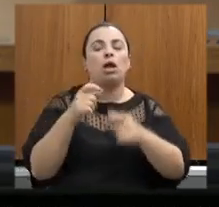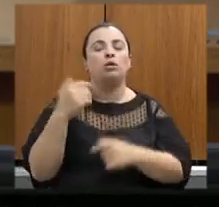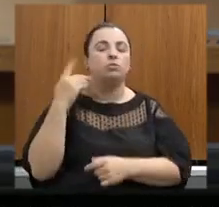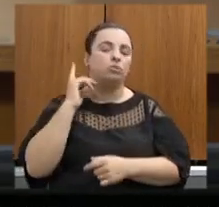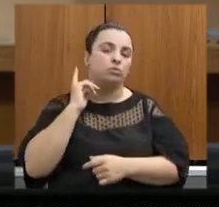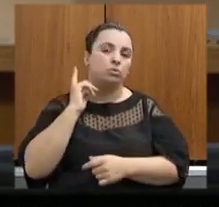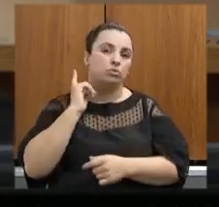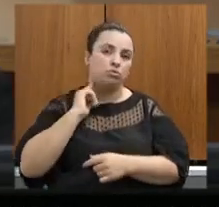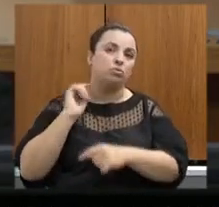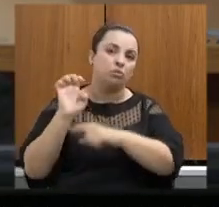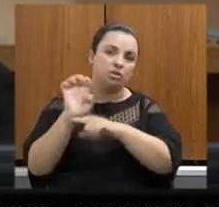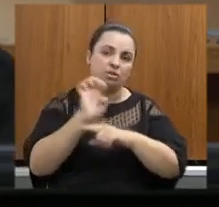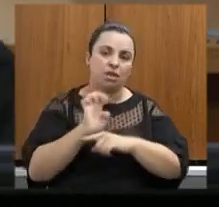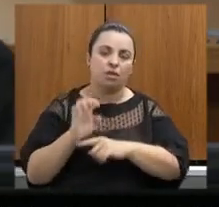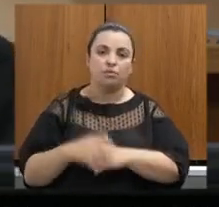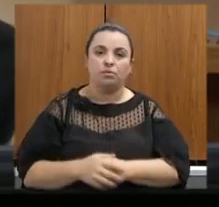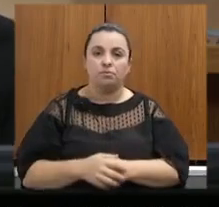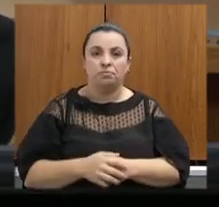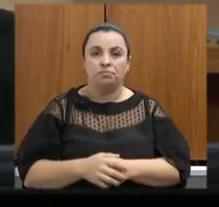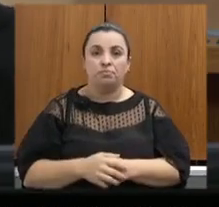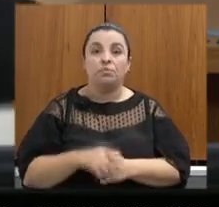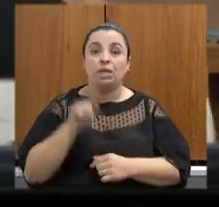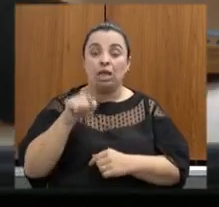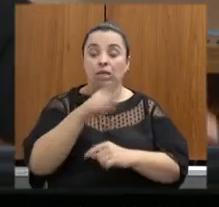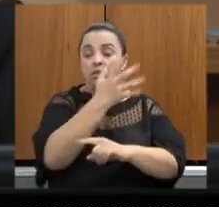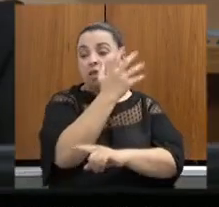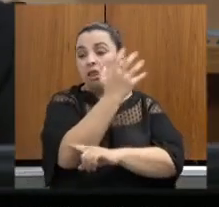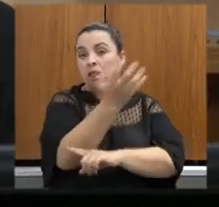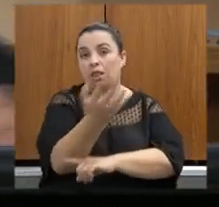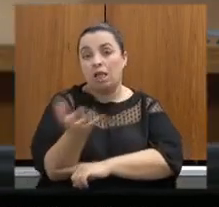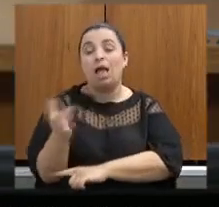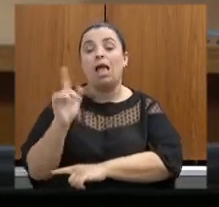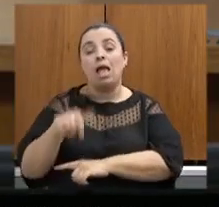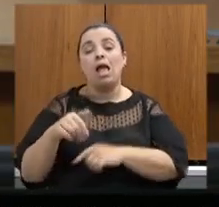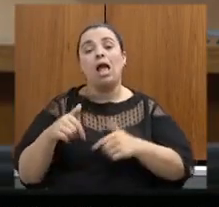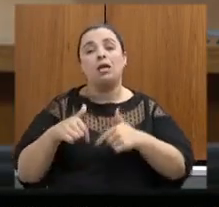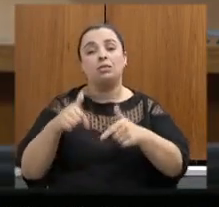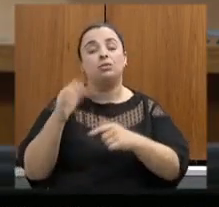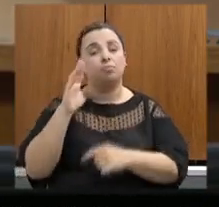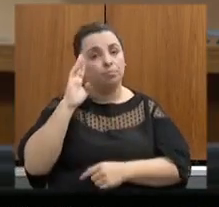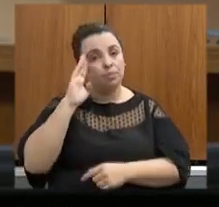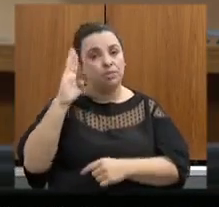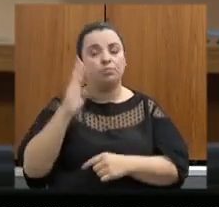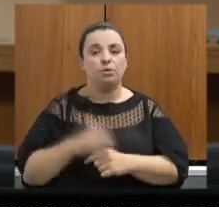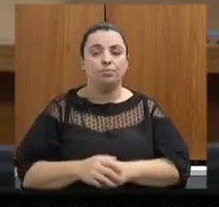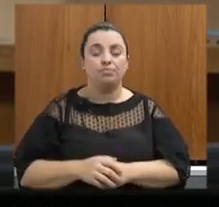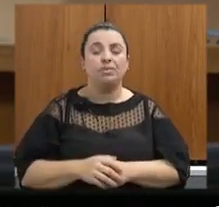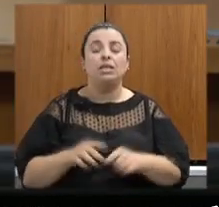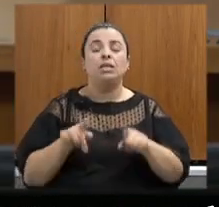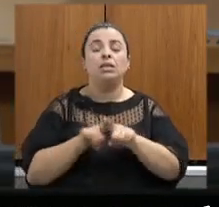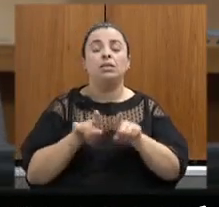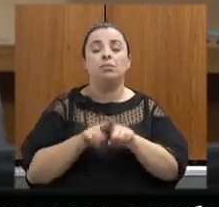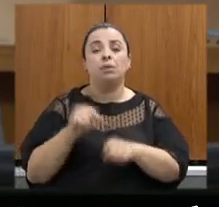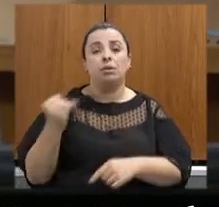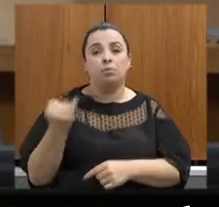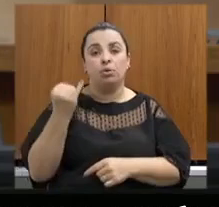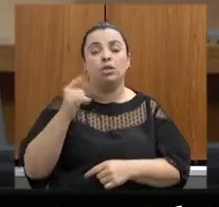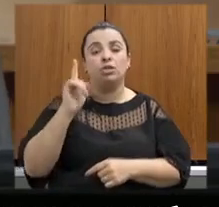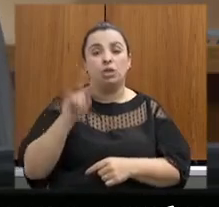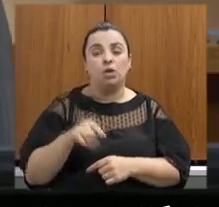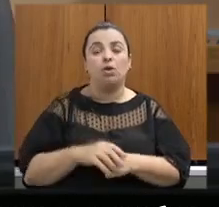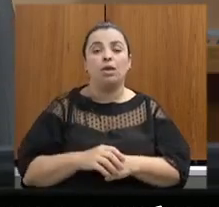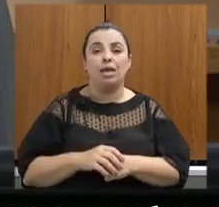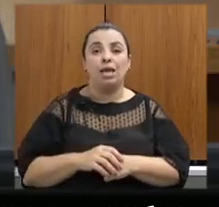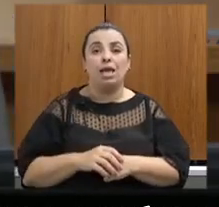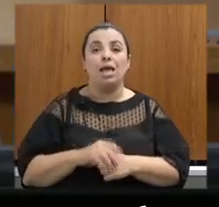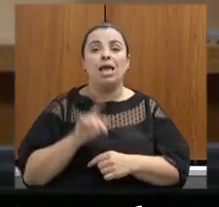então desmatamento esse tem sido a nossa ação bem um outro ponto importante também é a efetividade